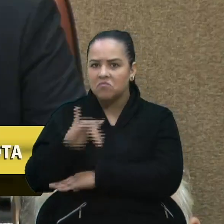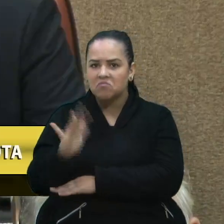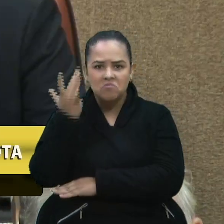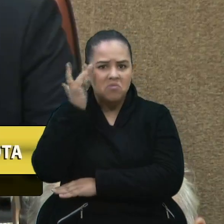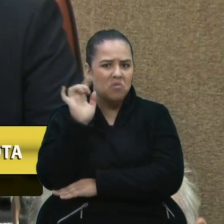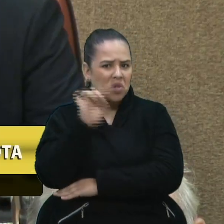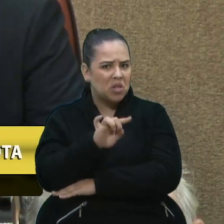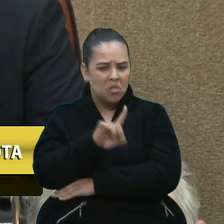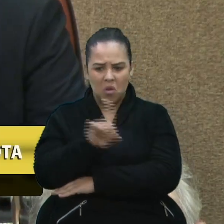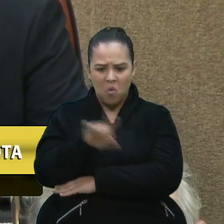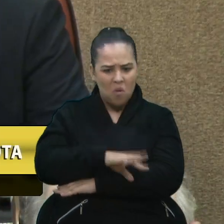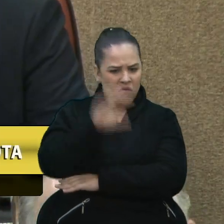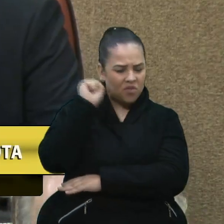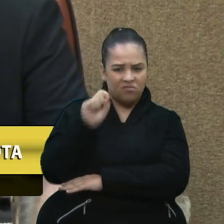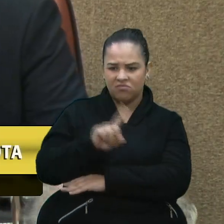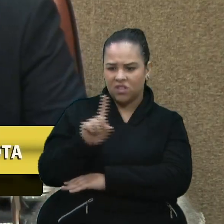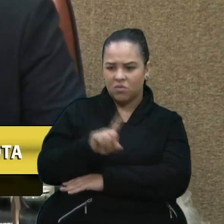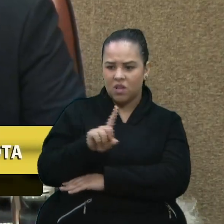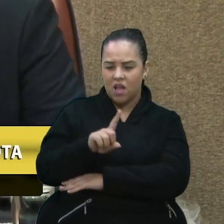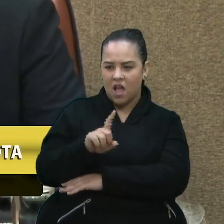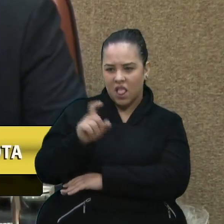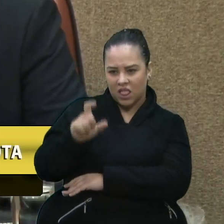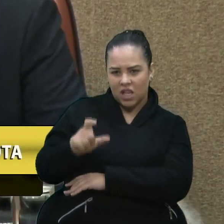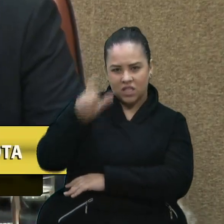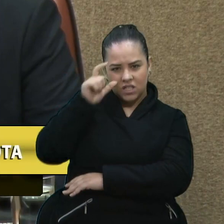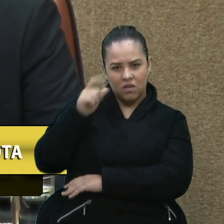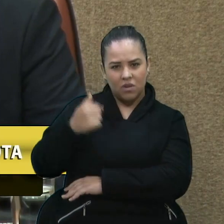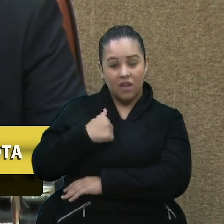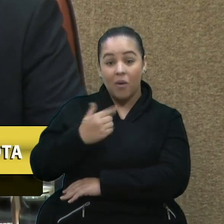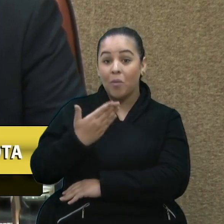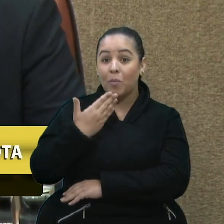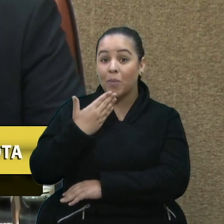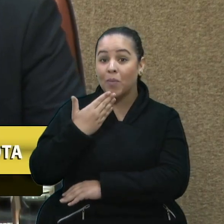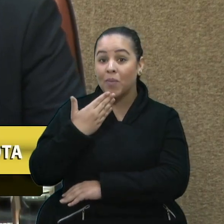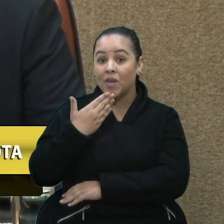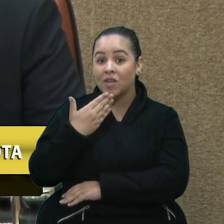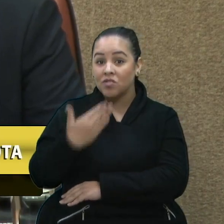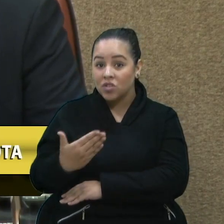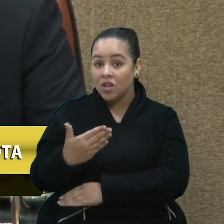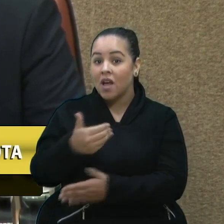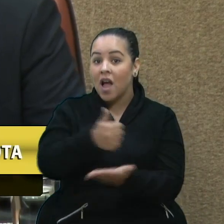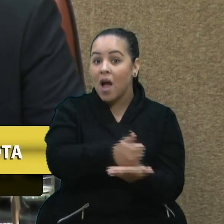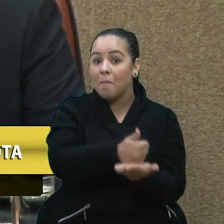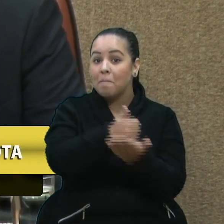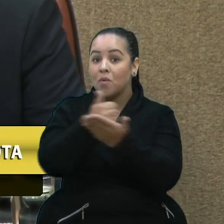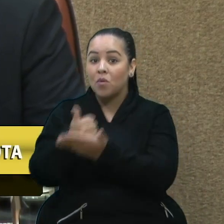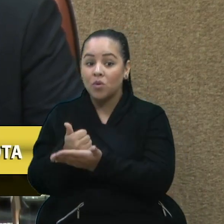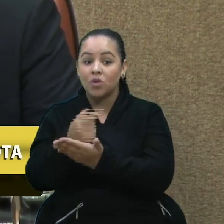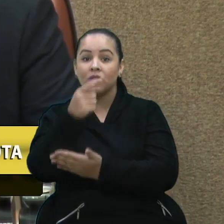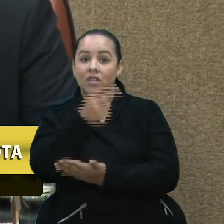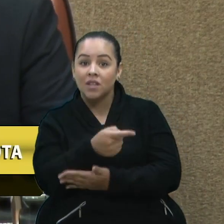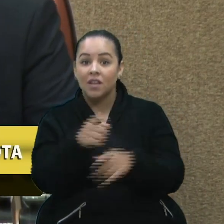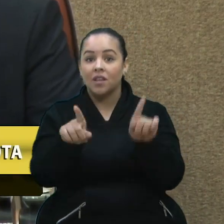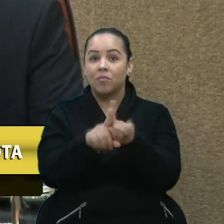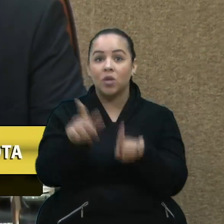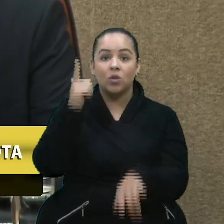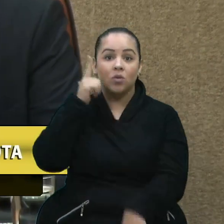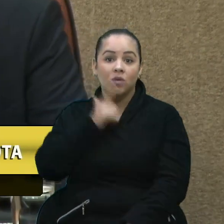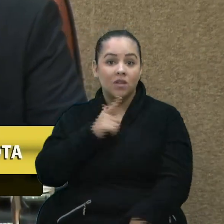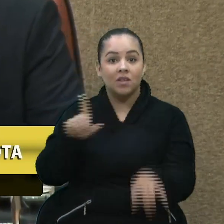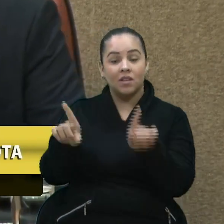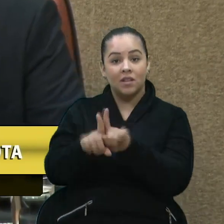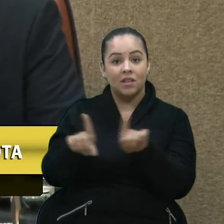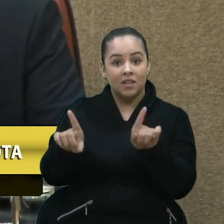escutou ou não estava prestando atenção, quando eu pedi o apoio da senhora, do vereador Lucas e da vereadora